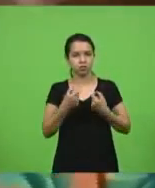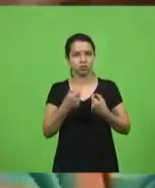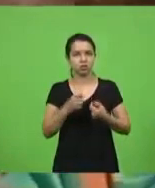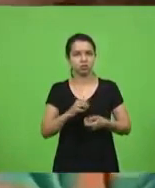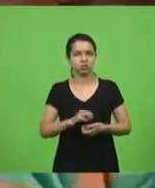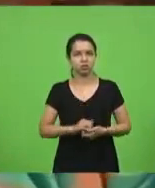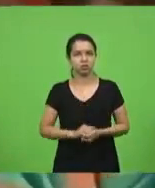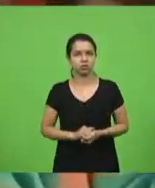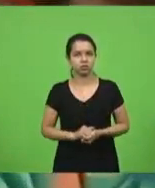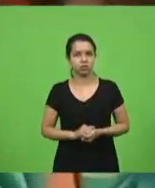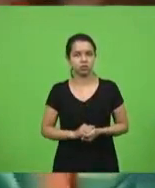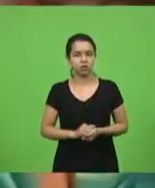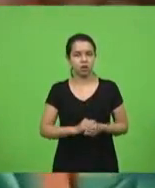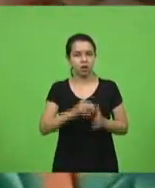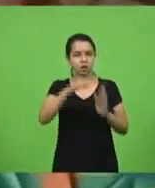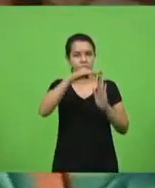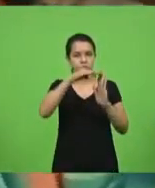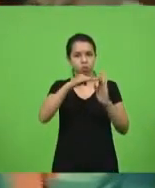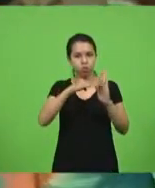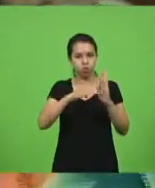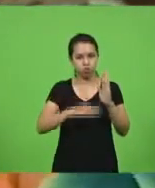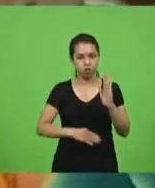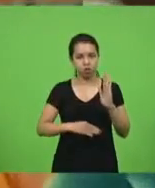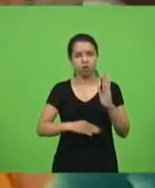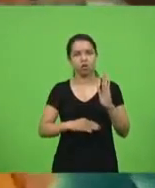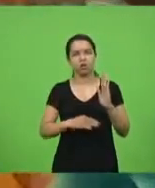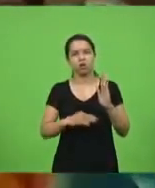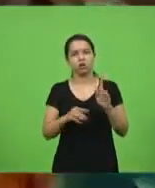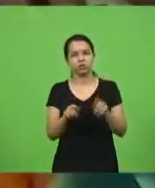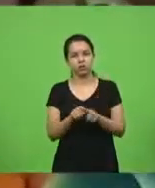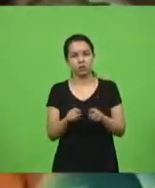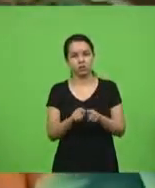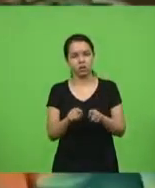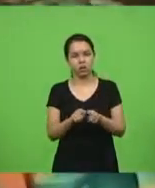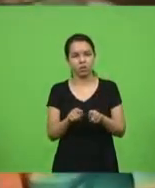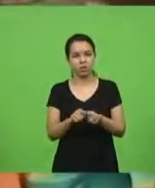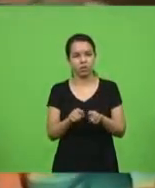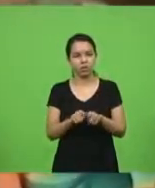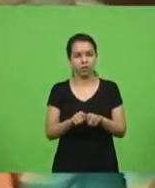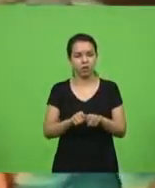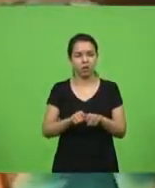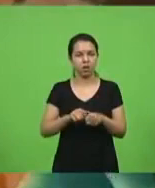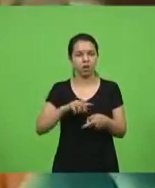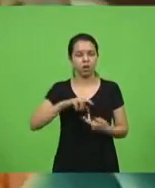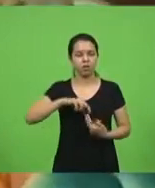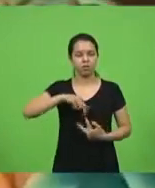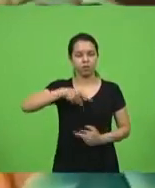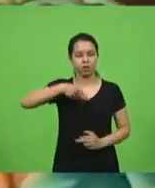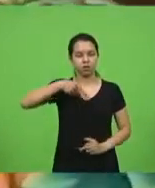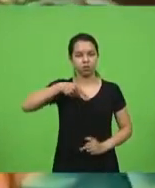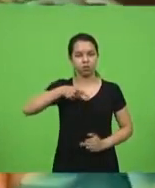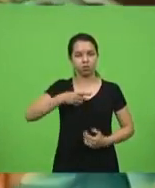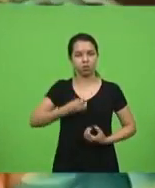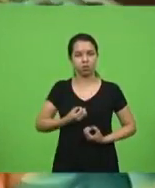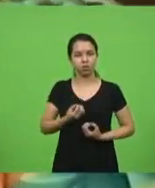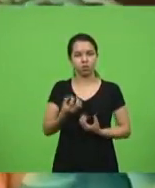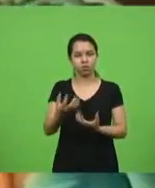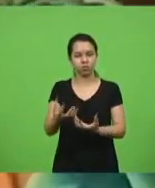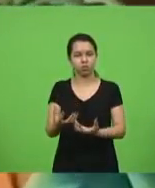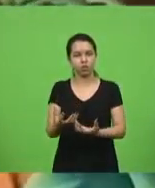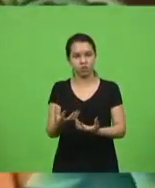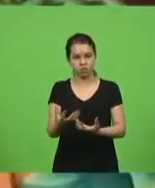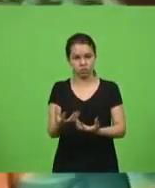A queda brusca também foi na doação de medula óssea, né? Foi de 30% também